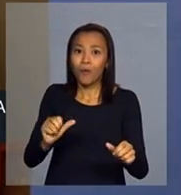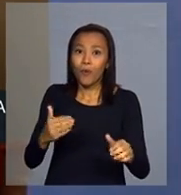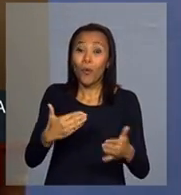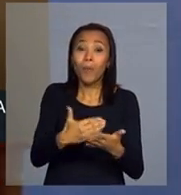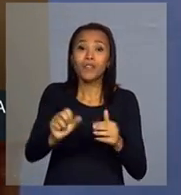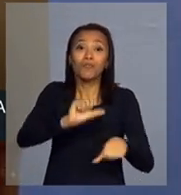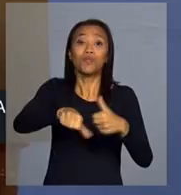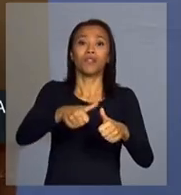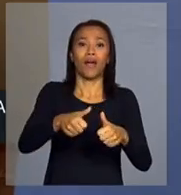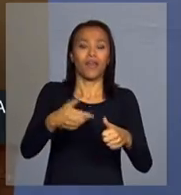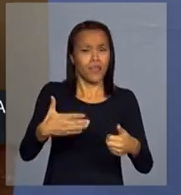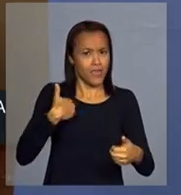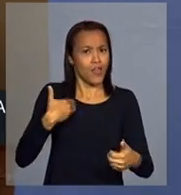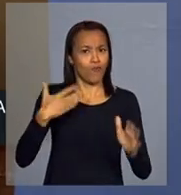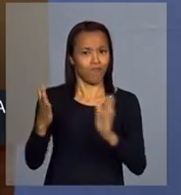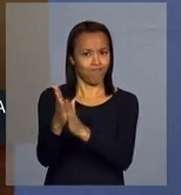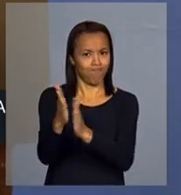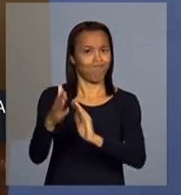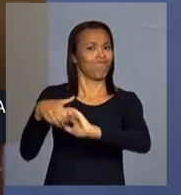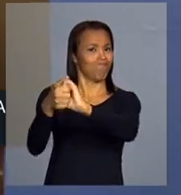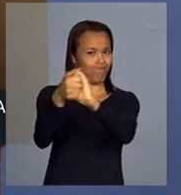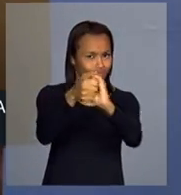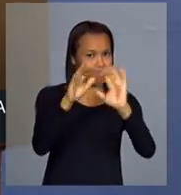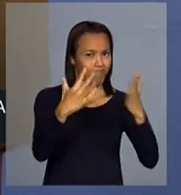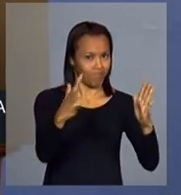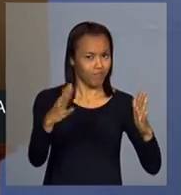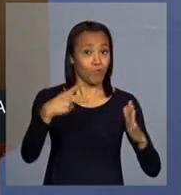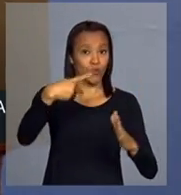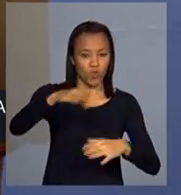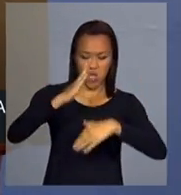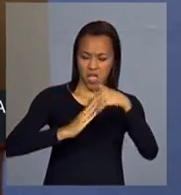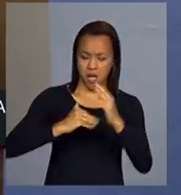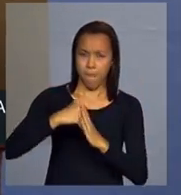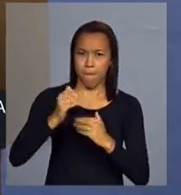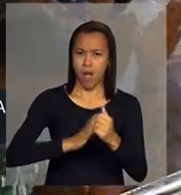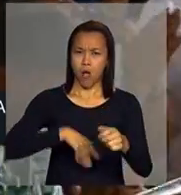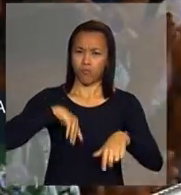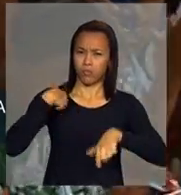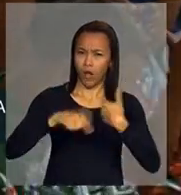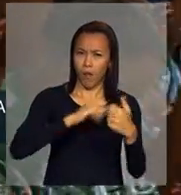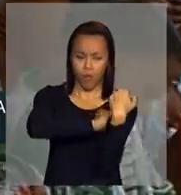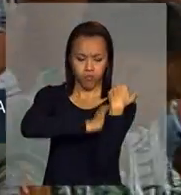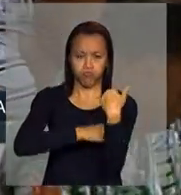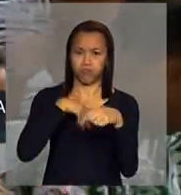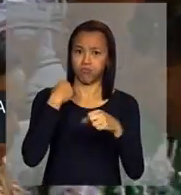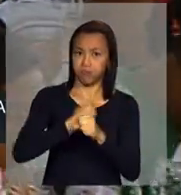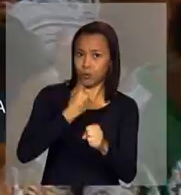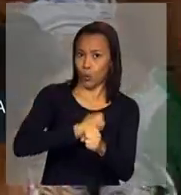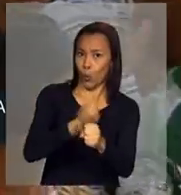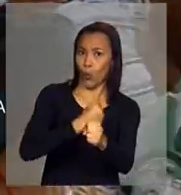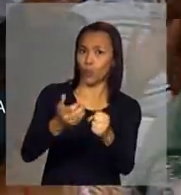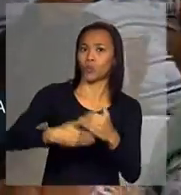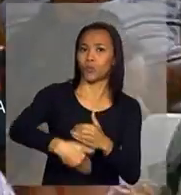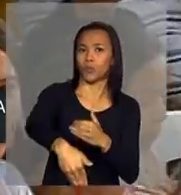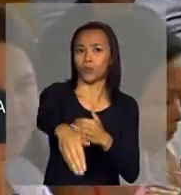trabalhadores que, com as suas forças e com a sua mão, fizeram essa obra magnífica.